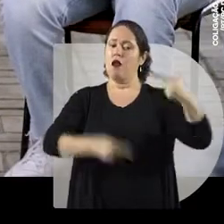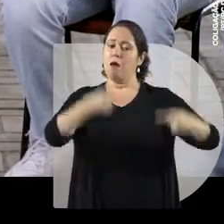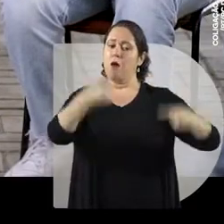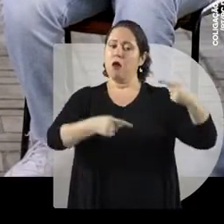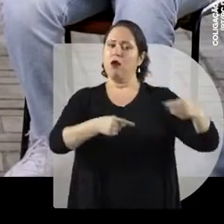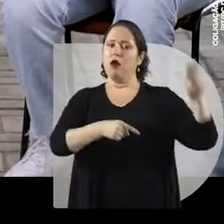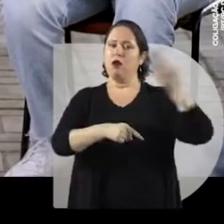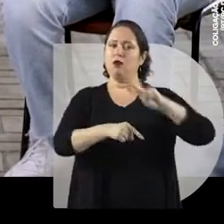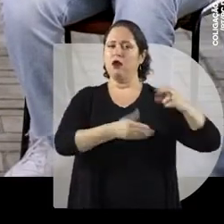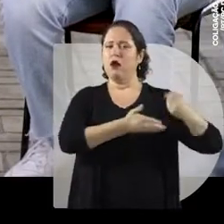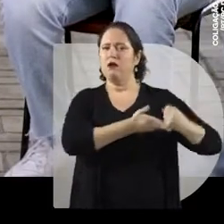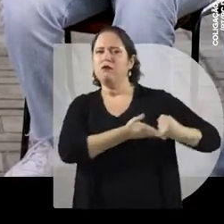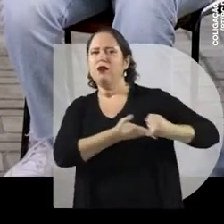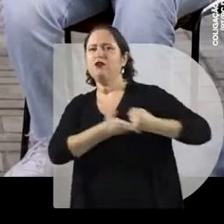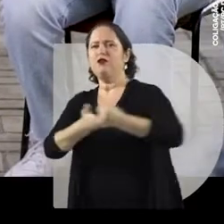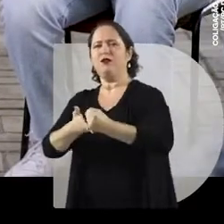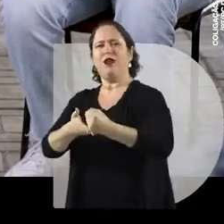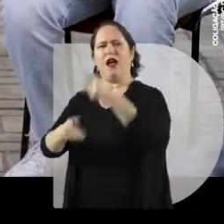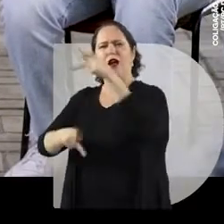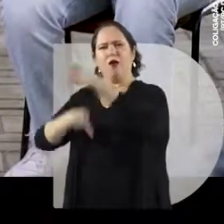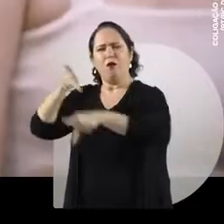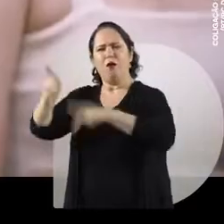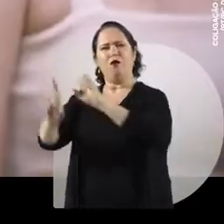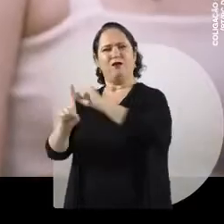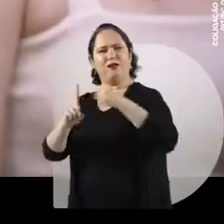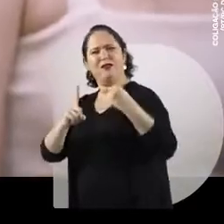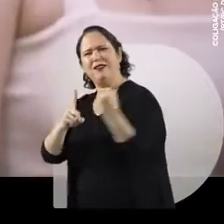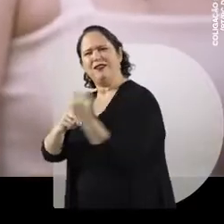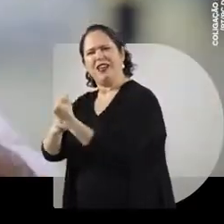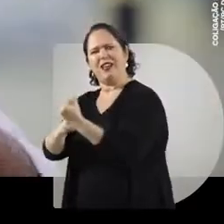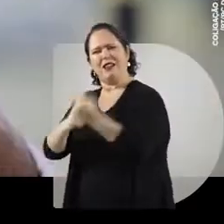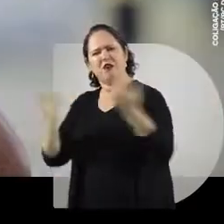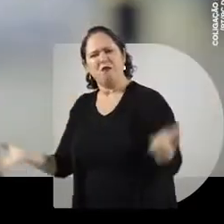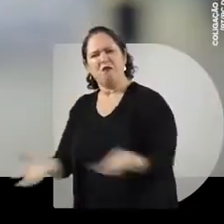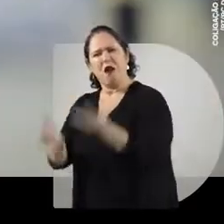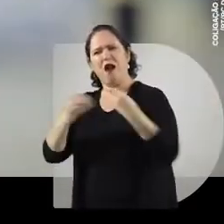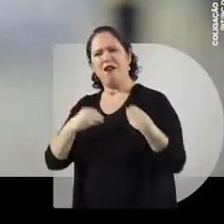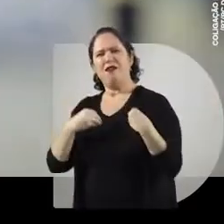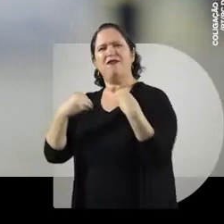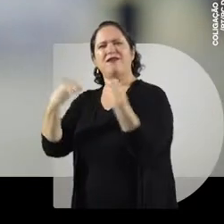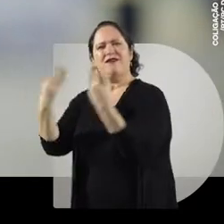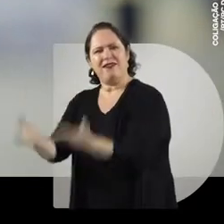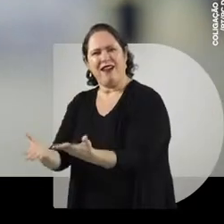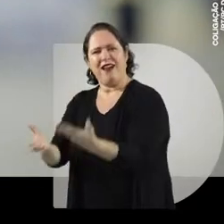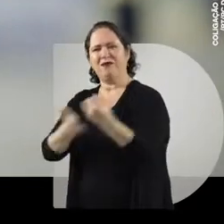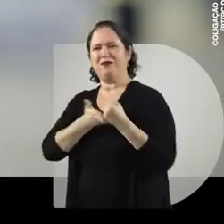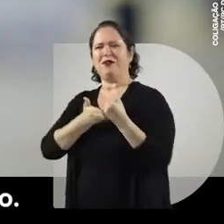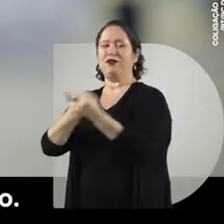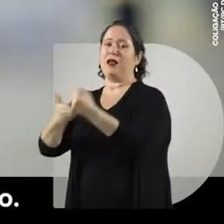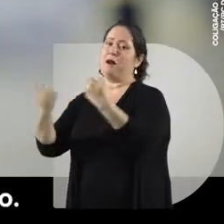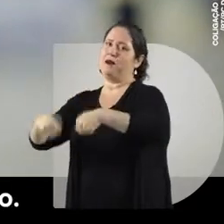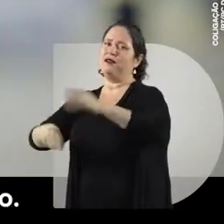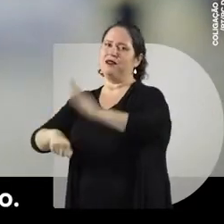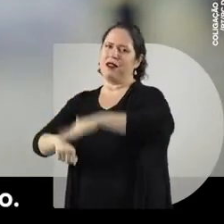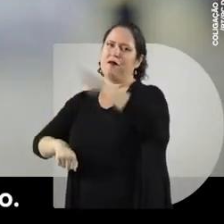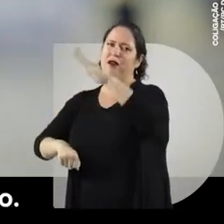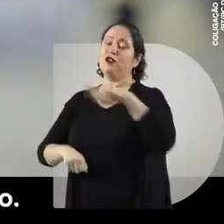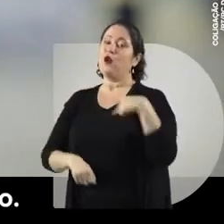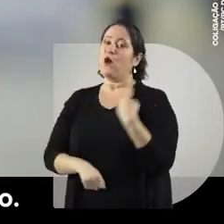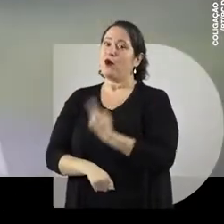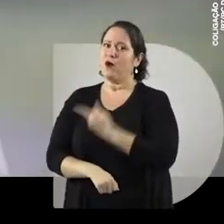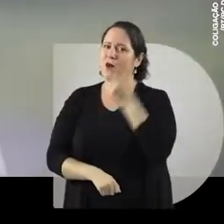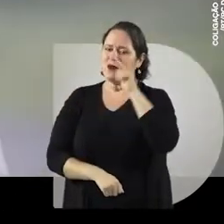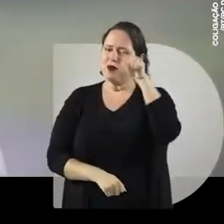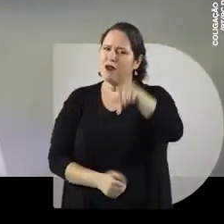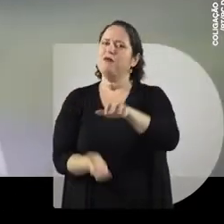ir para cima, mobilizar a sociedade, mobilizar o povo, para que ele possa moer para o lado daqueles que mais precisam. A gente conseguiu fazer isso aqui